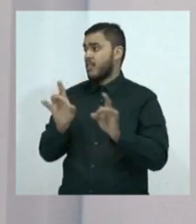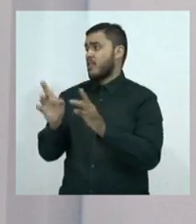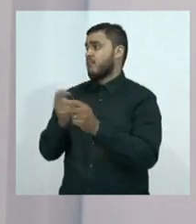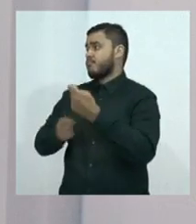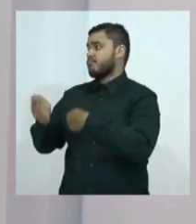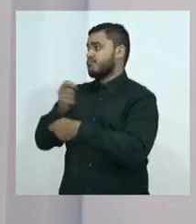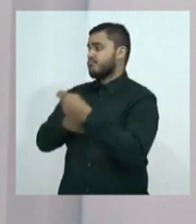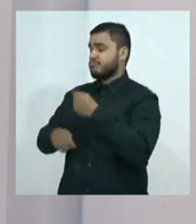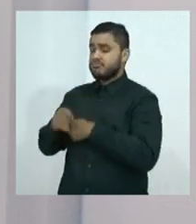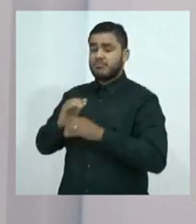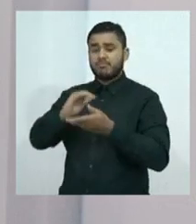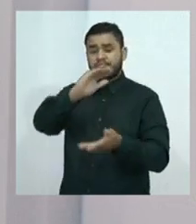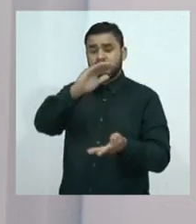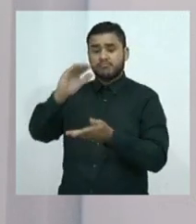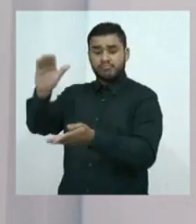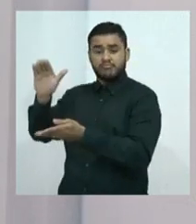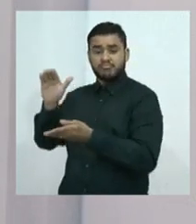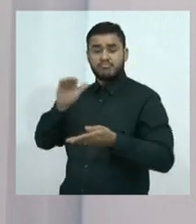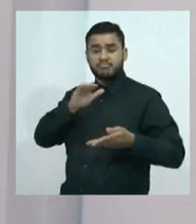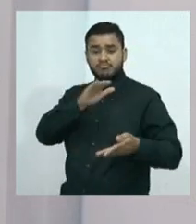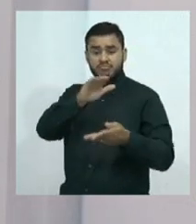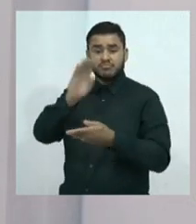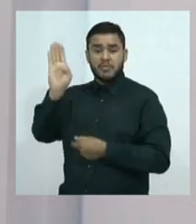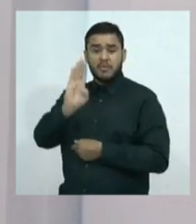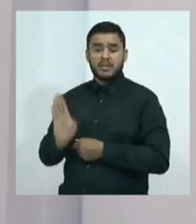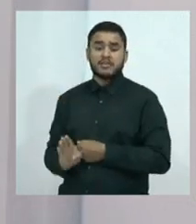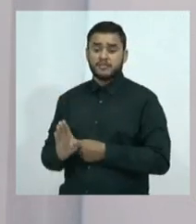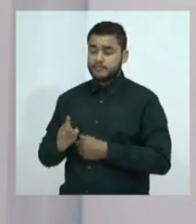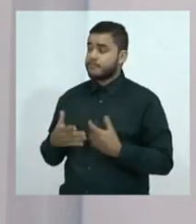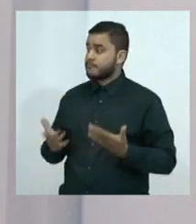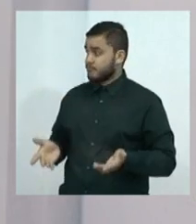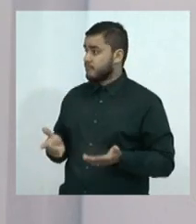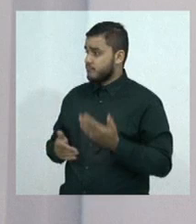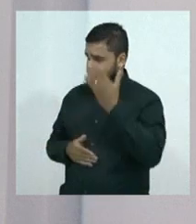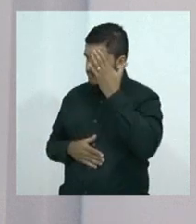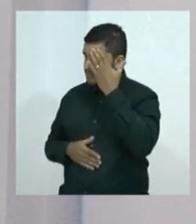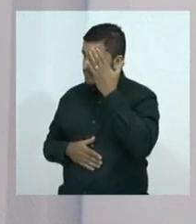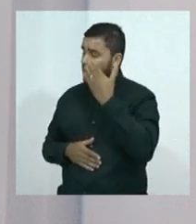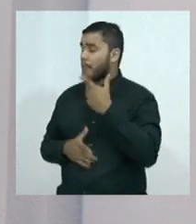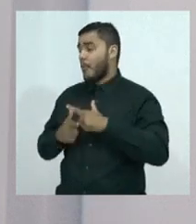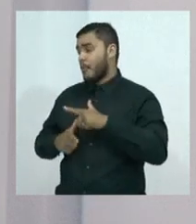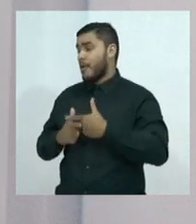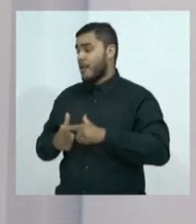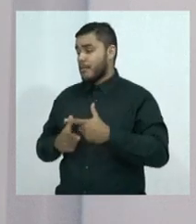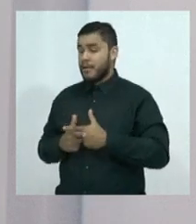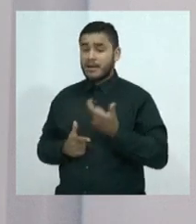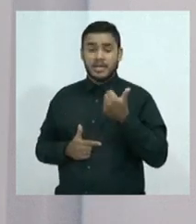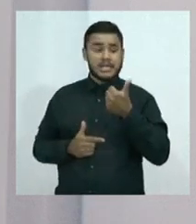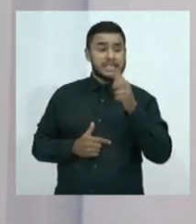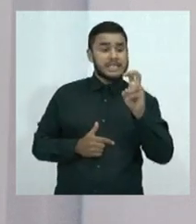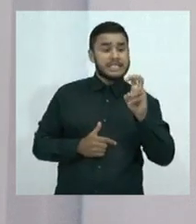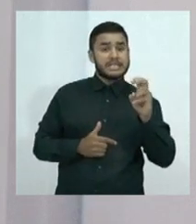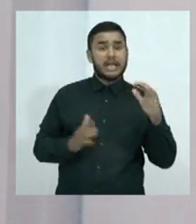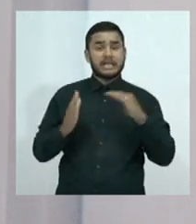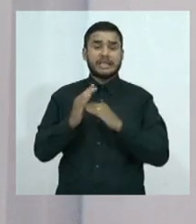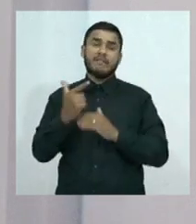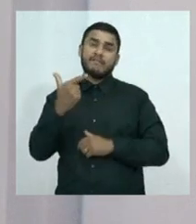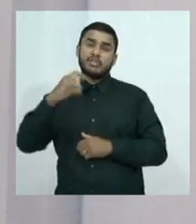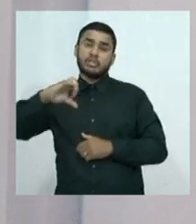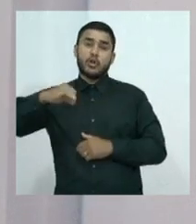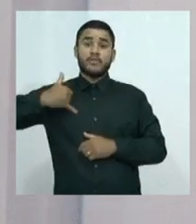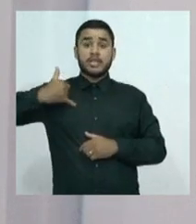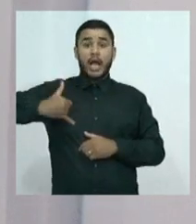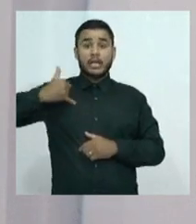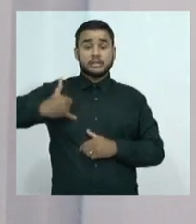porque essa faixa etária de 15 a 29 anos é que tem sido o principal árvore, não só de consumo, mas também de recrutamento pela parte do